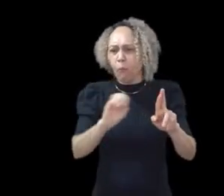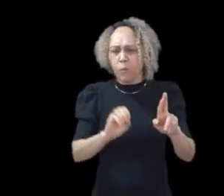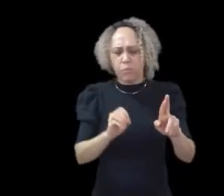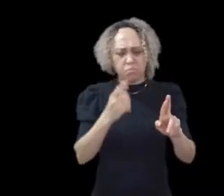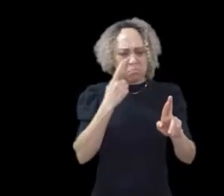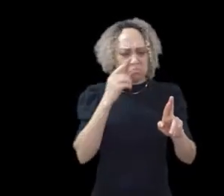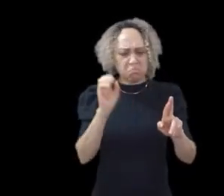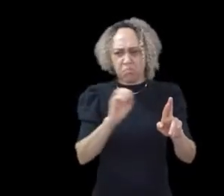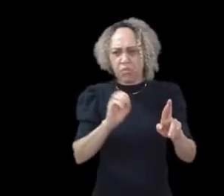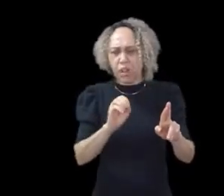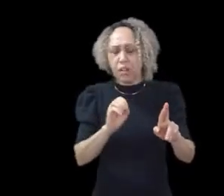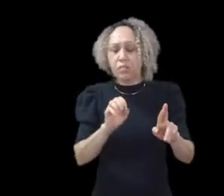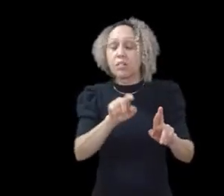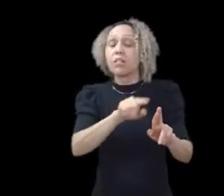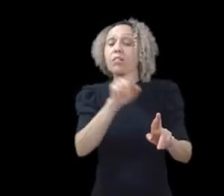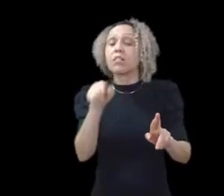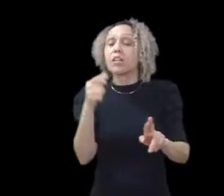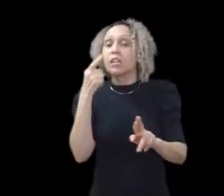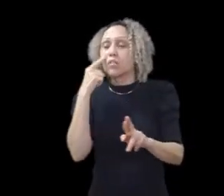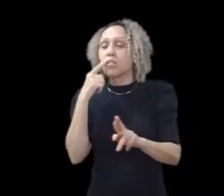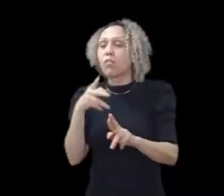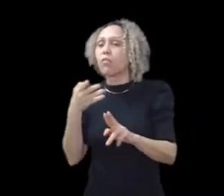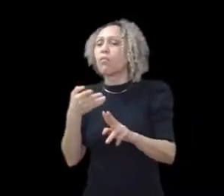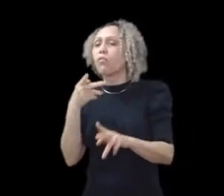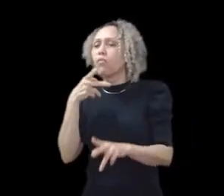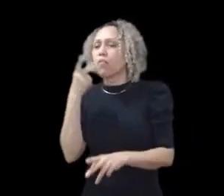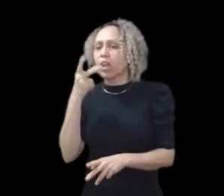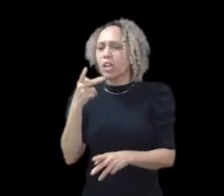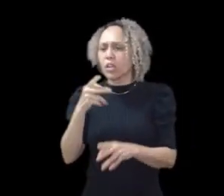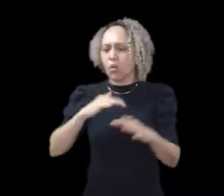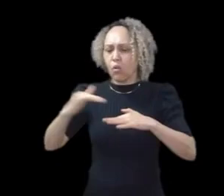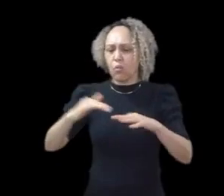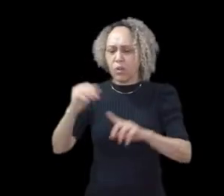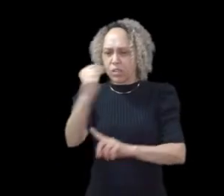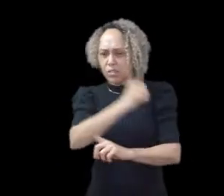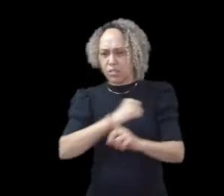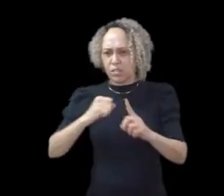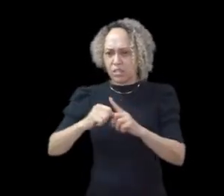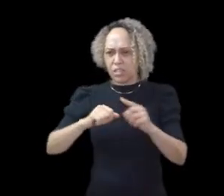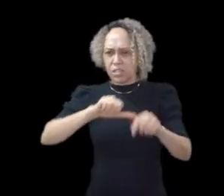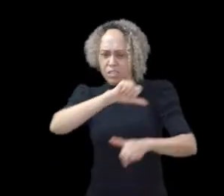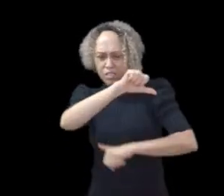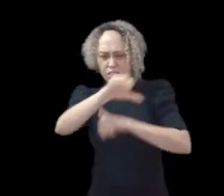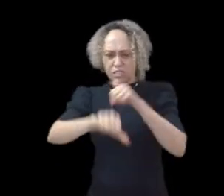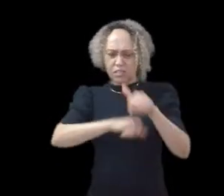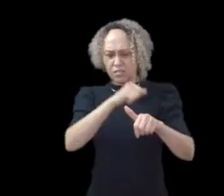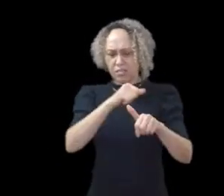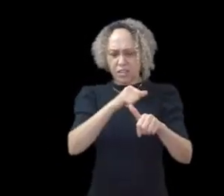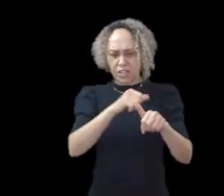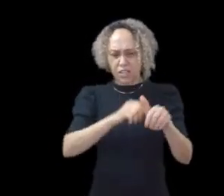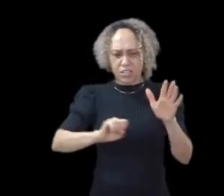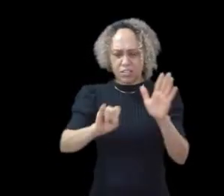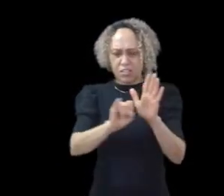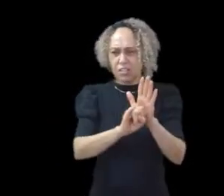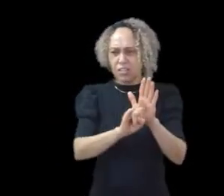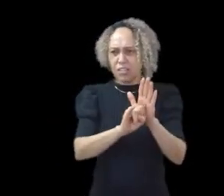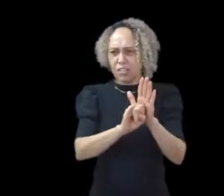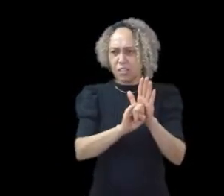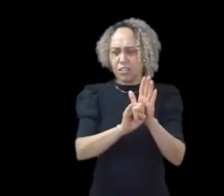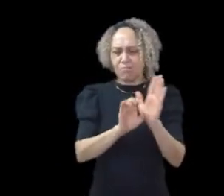O é que eu estou vendo? Os movimentos sociais se transformando cada vez mais em movimentos identitários. Em que sentido?